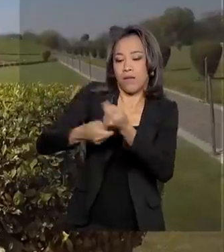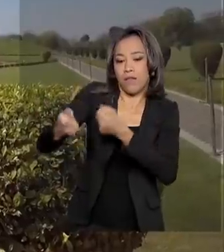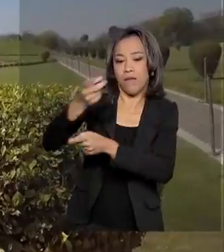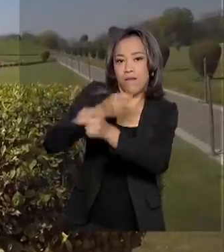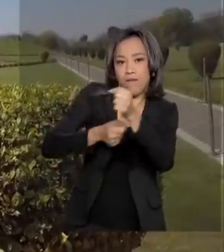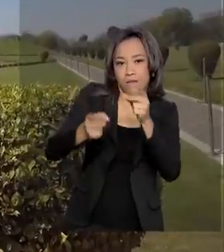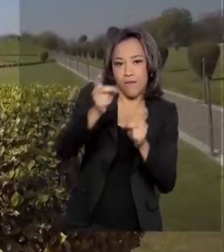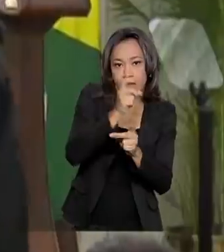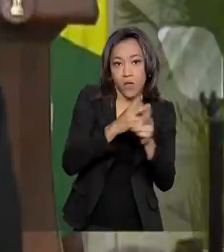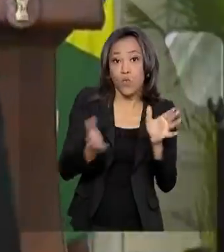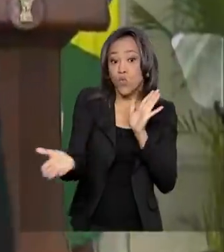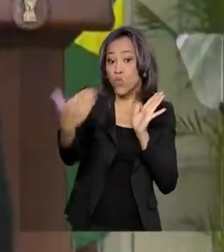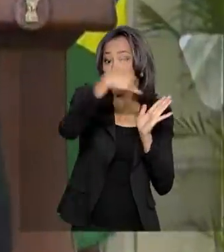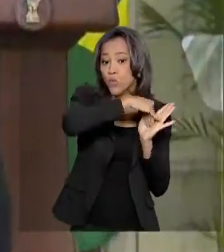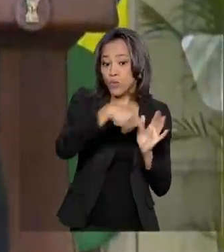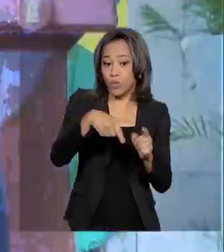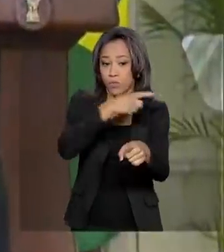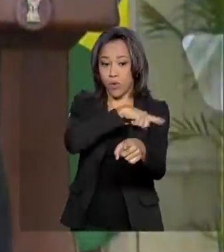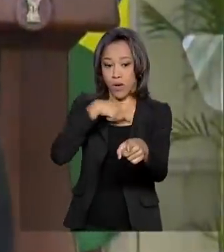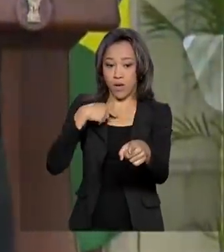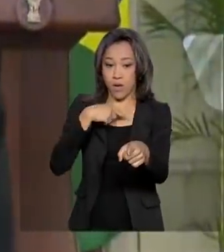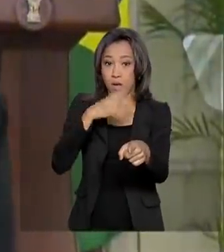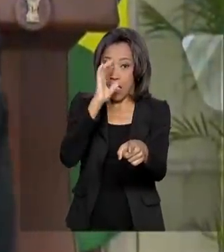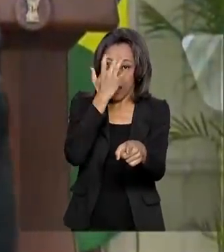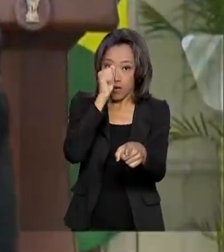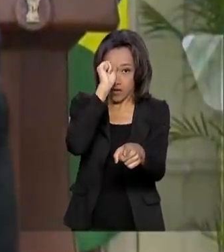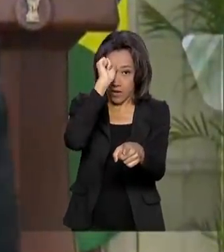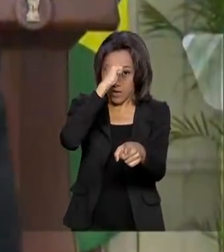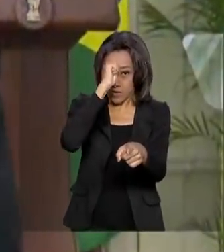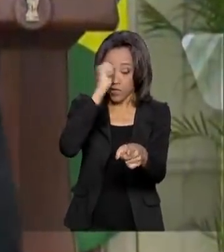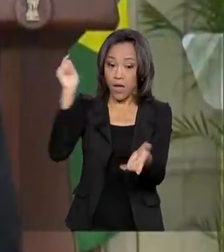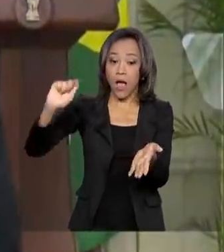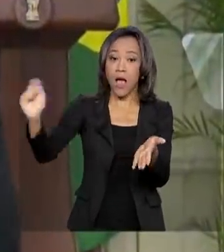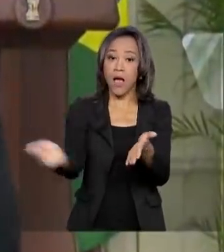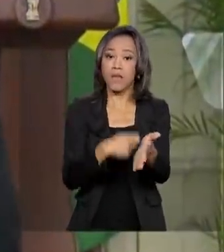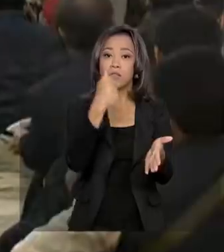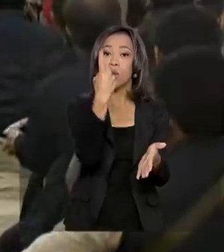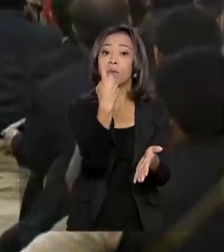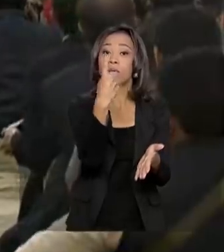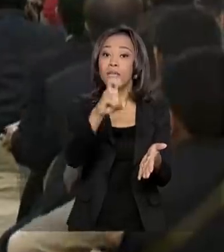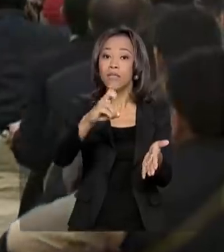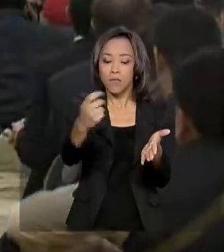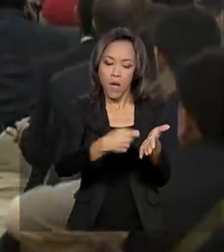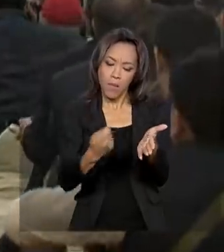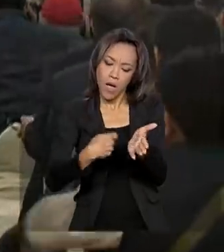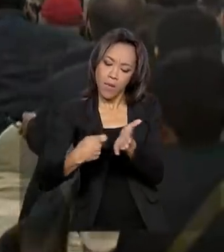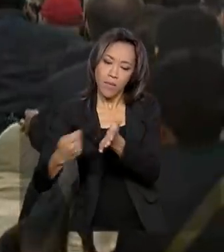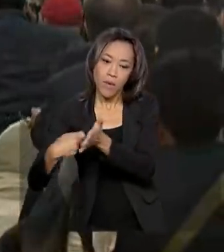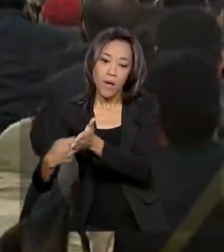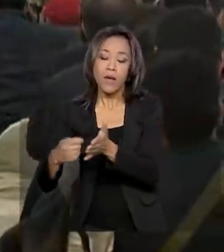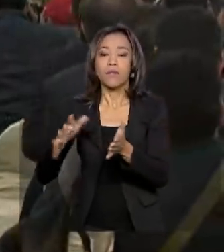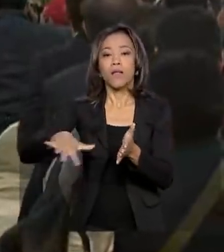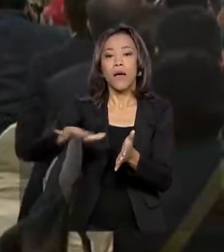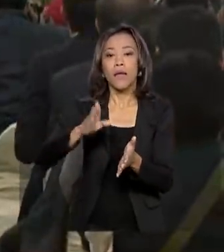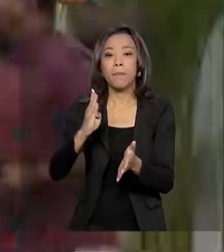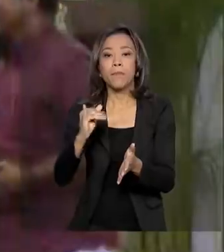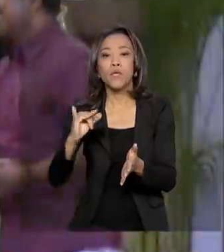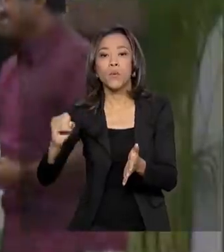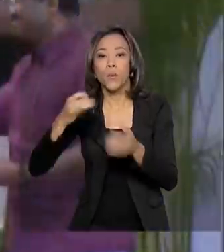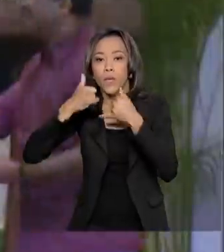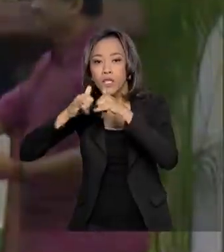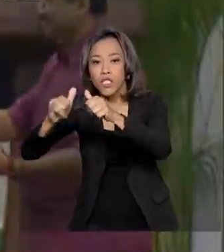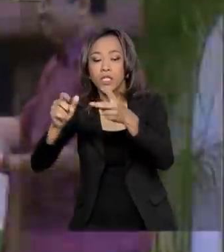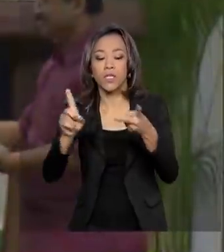Índia. Em encontro com o governo local, assinou 15 atos. Entre eles, o que permite a cooperação em bioenergia e um para promover